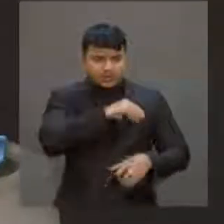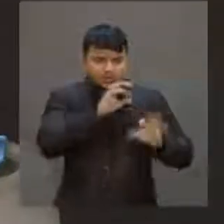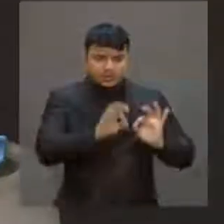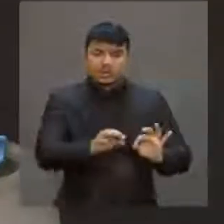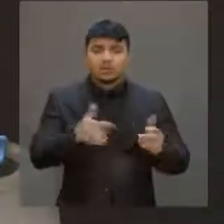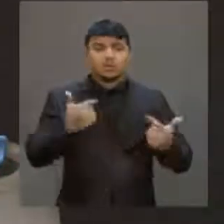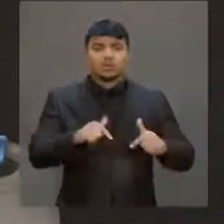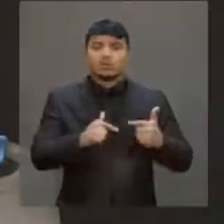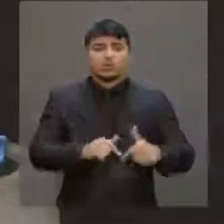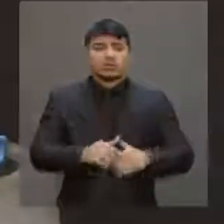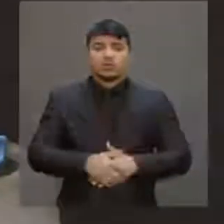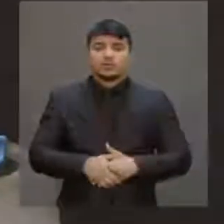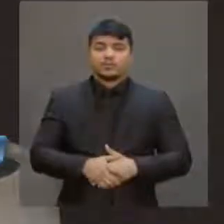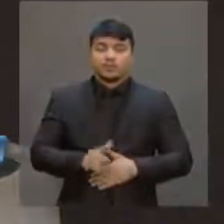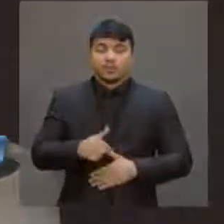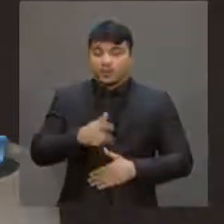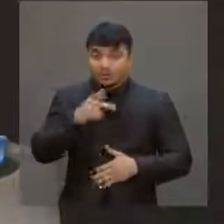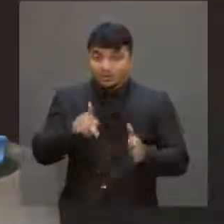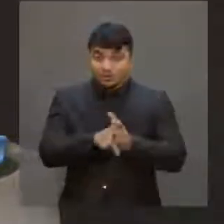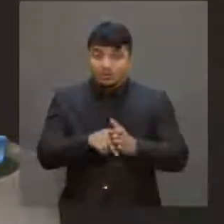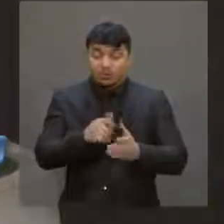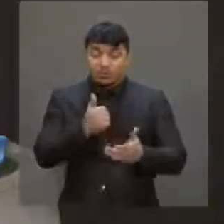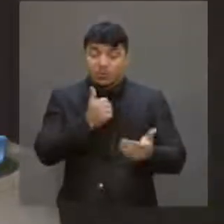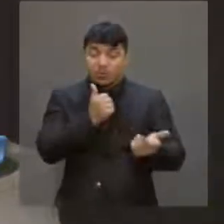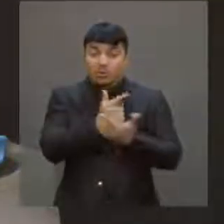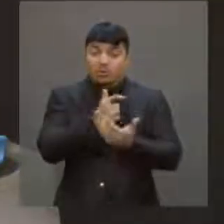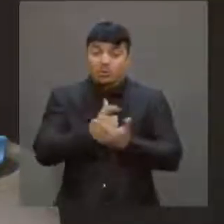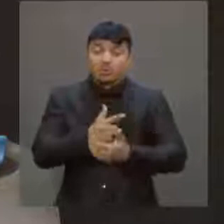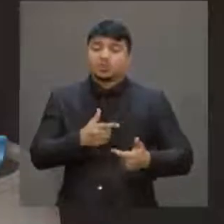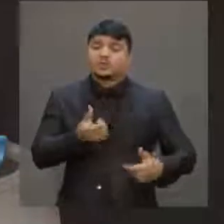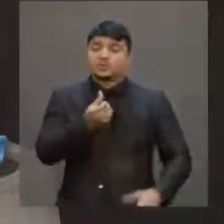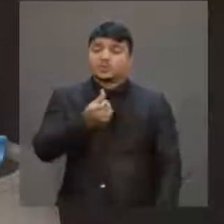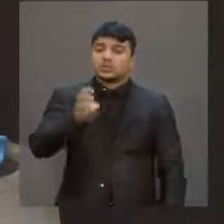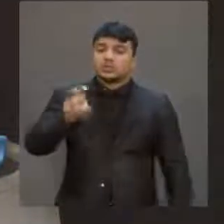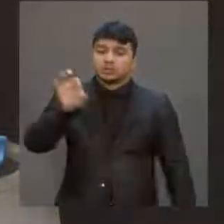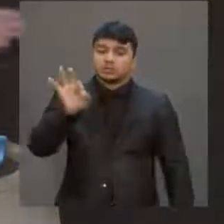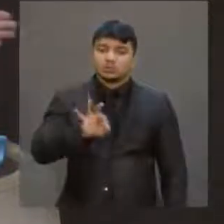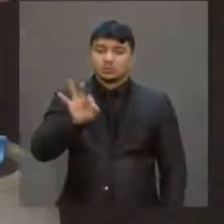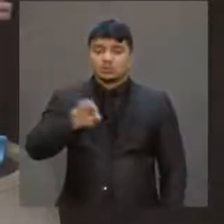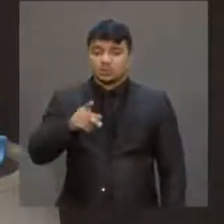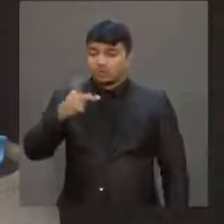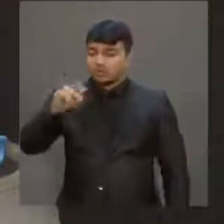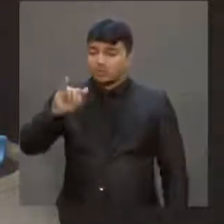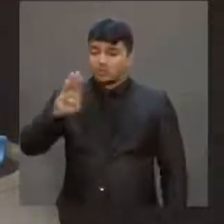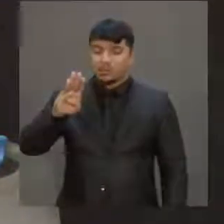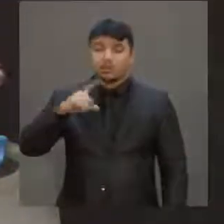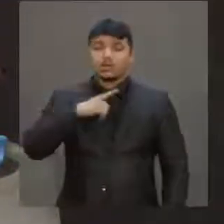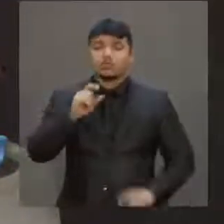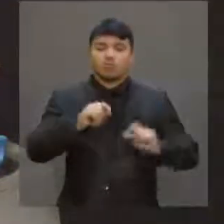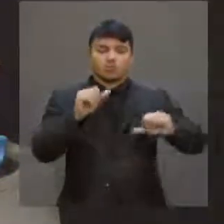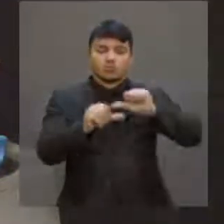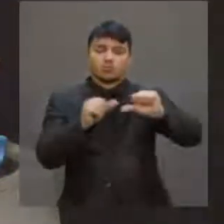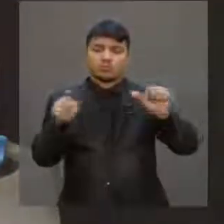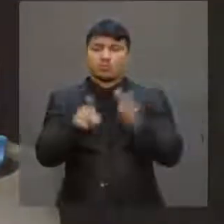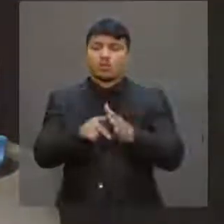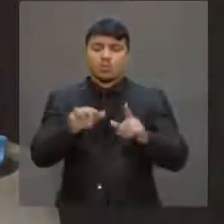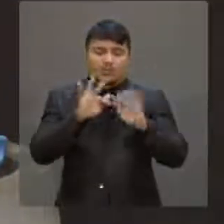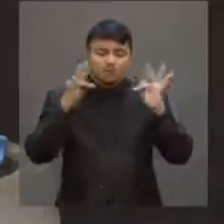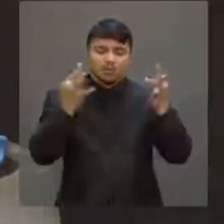não haverá consumo. Para o consumo, 65% do PIB já disse, transforma-se em orçamento para as famílias.